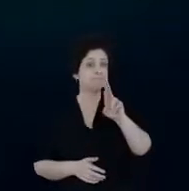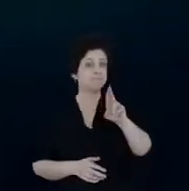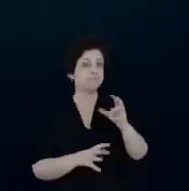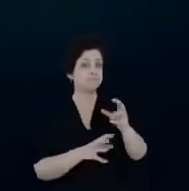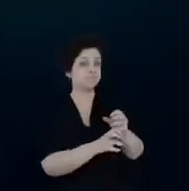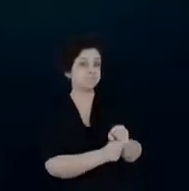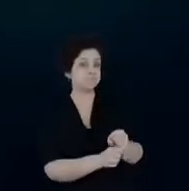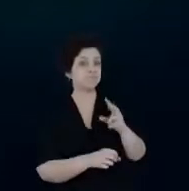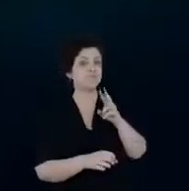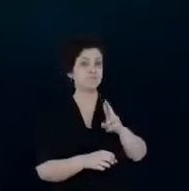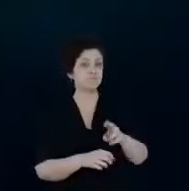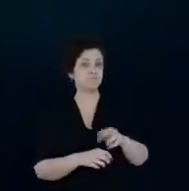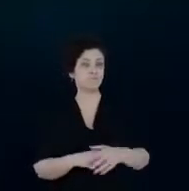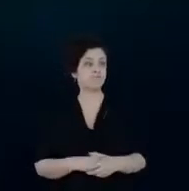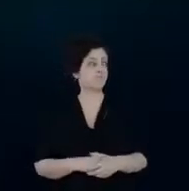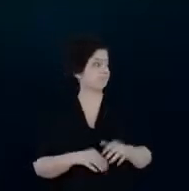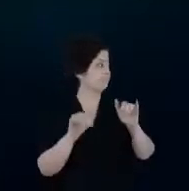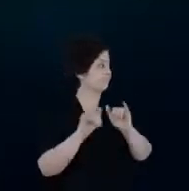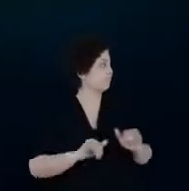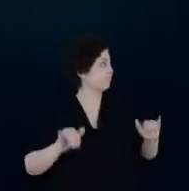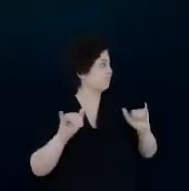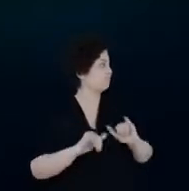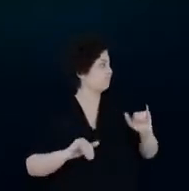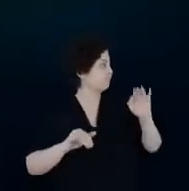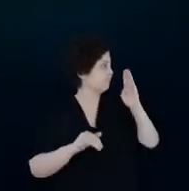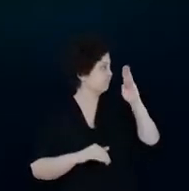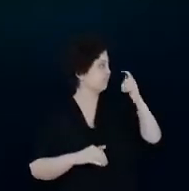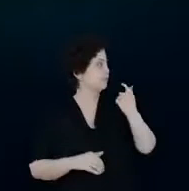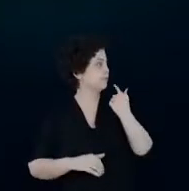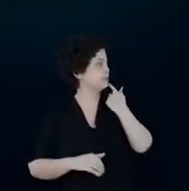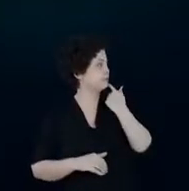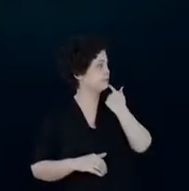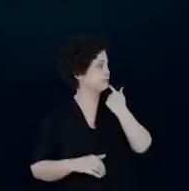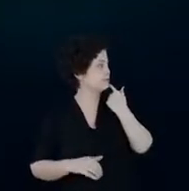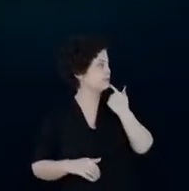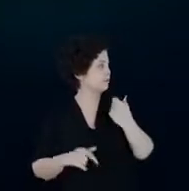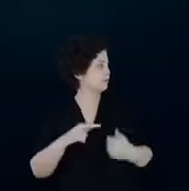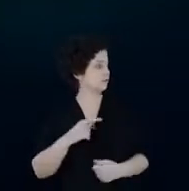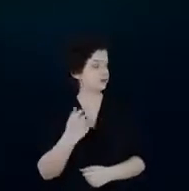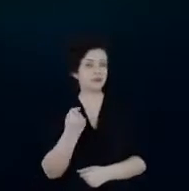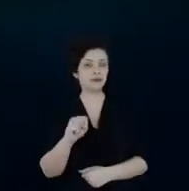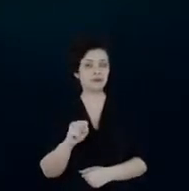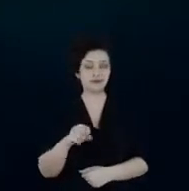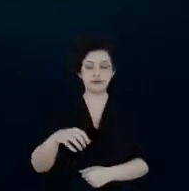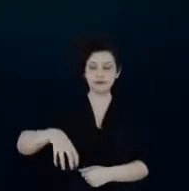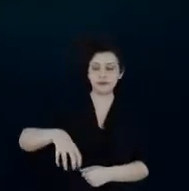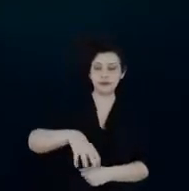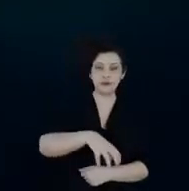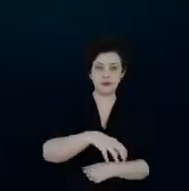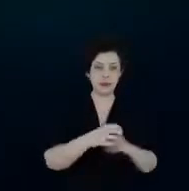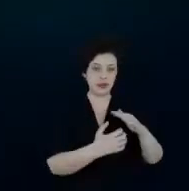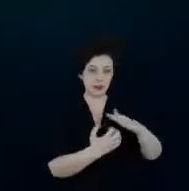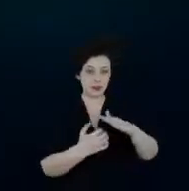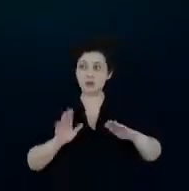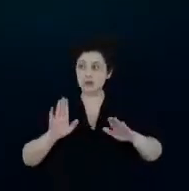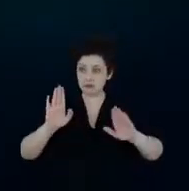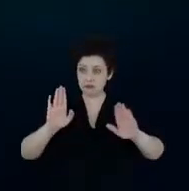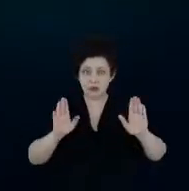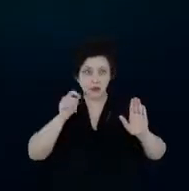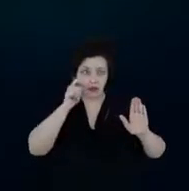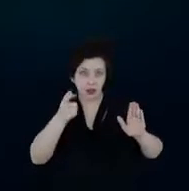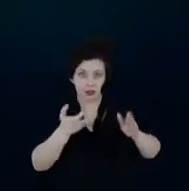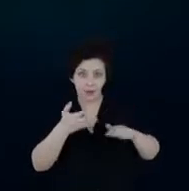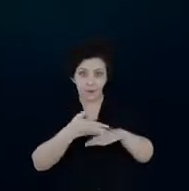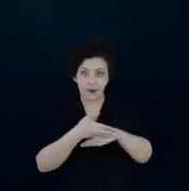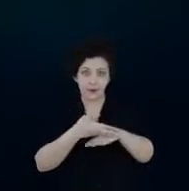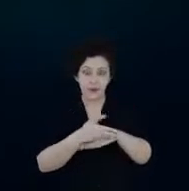chamada desse projeto prioritário na última sexta-feira. A gente tem 18 distribuidores que manifestaram interesse para poder participar. Tem